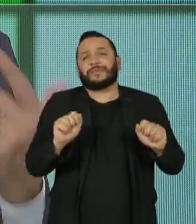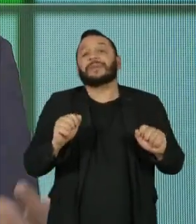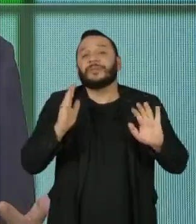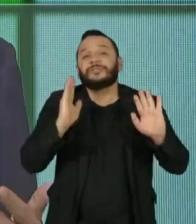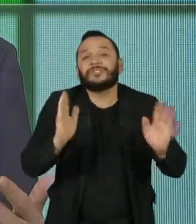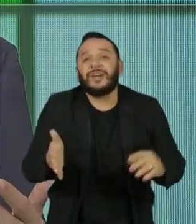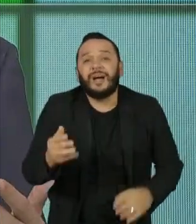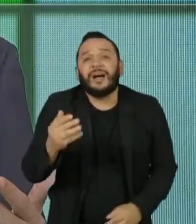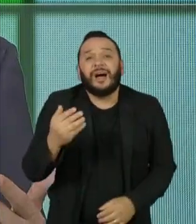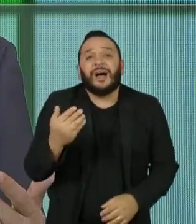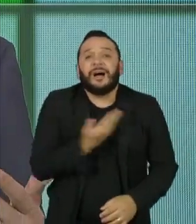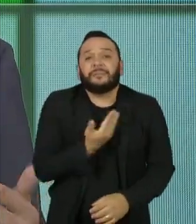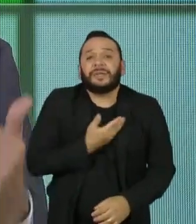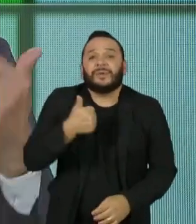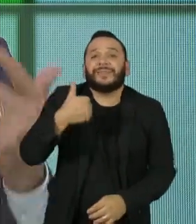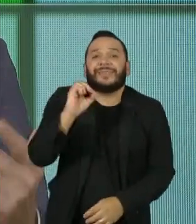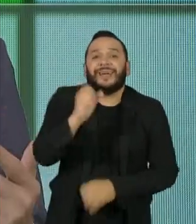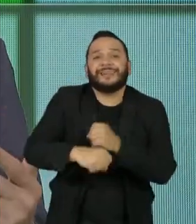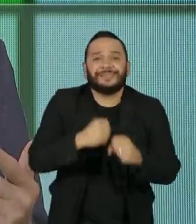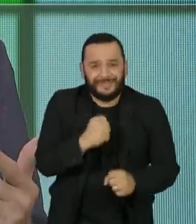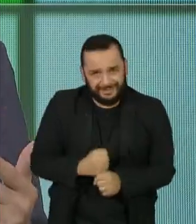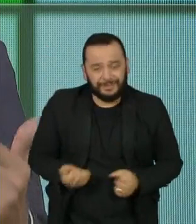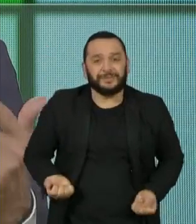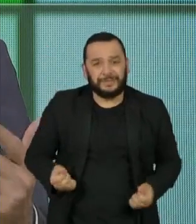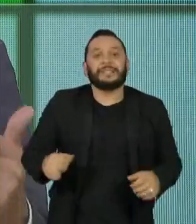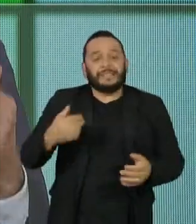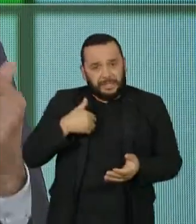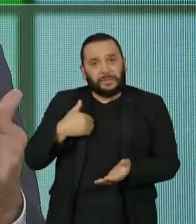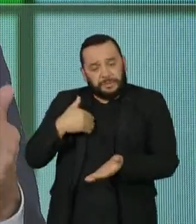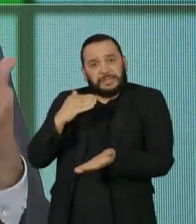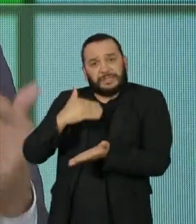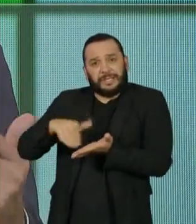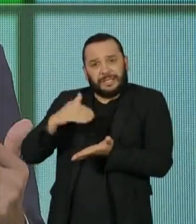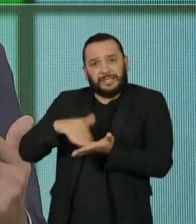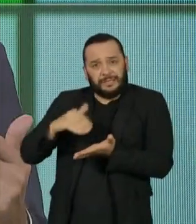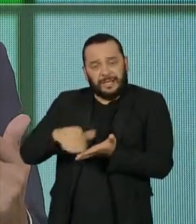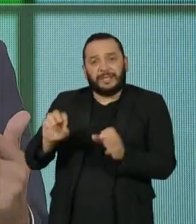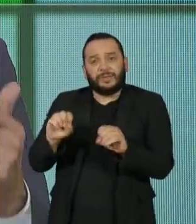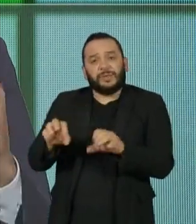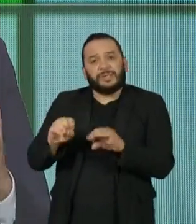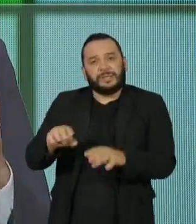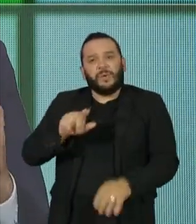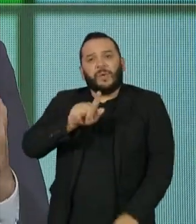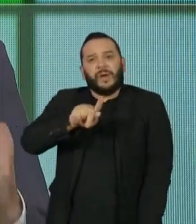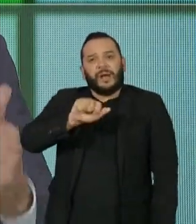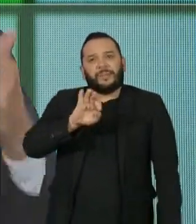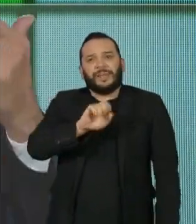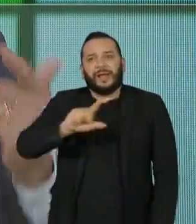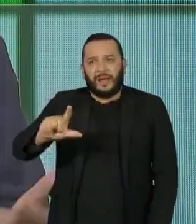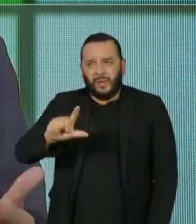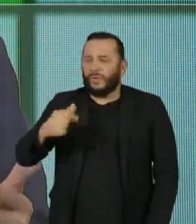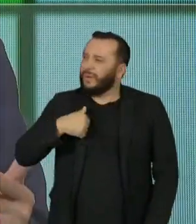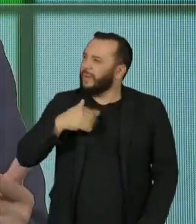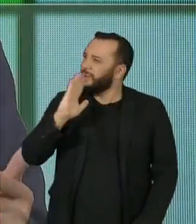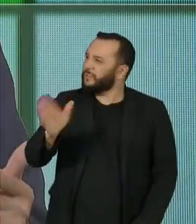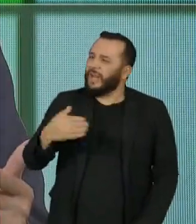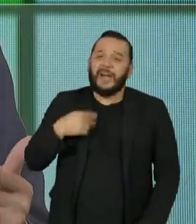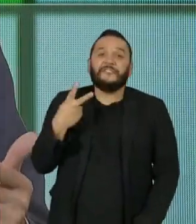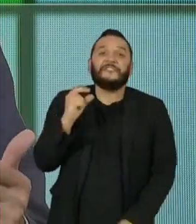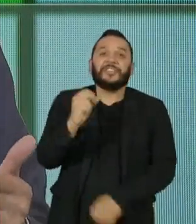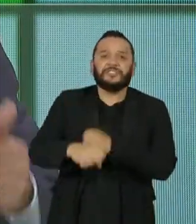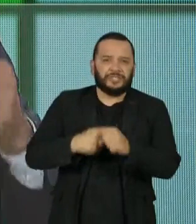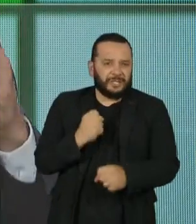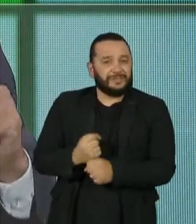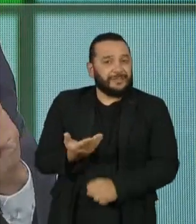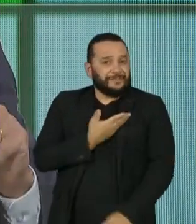quase 10 anos. Do secretário de Educação, o Gabriel Chalita, eu sou amigo há quase 20 anos.